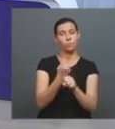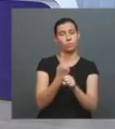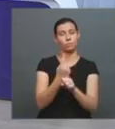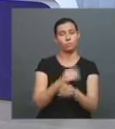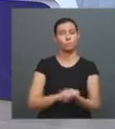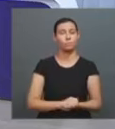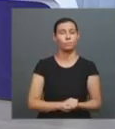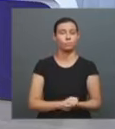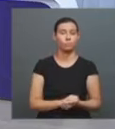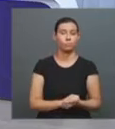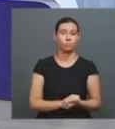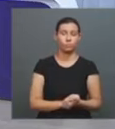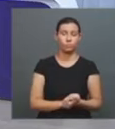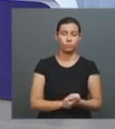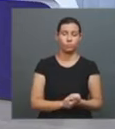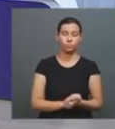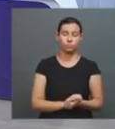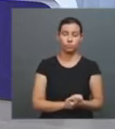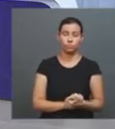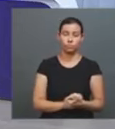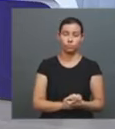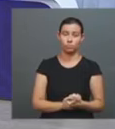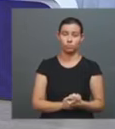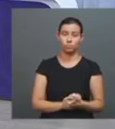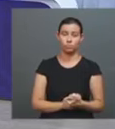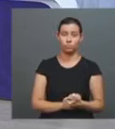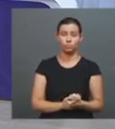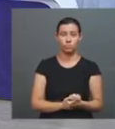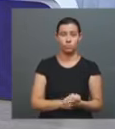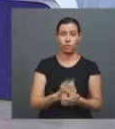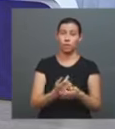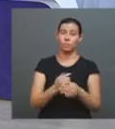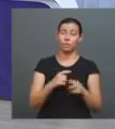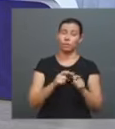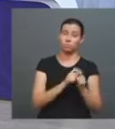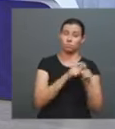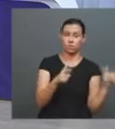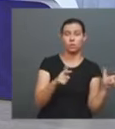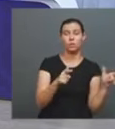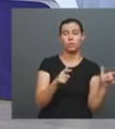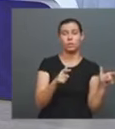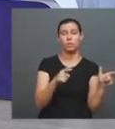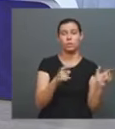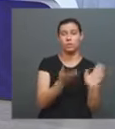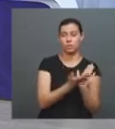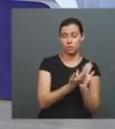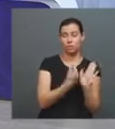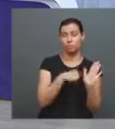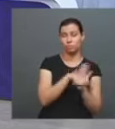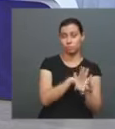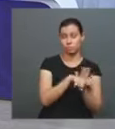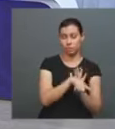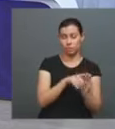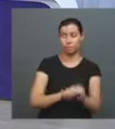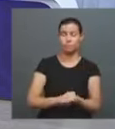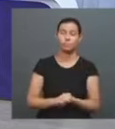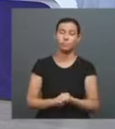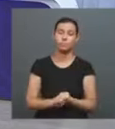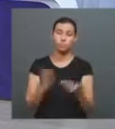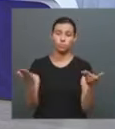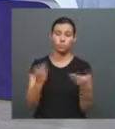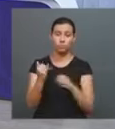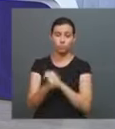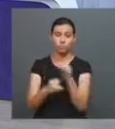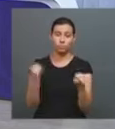Mas, de um modo geral, são livros oriundos de pesquisa. E essa questão da internet mudou também o trabalho da